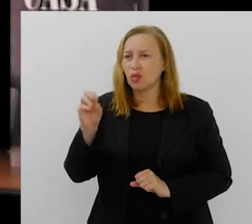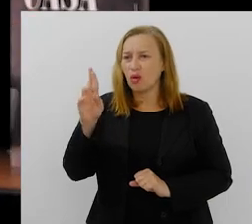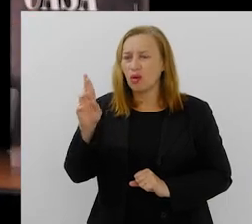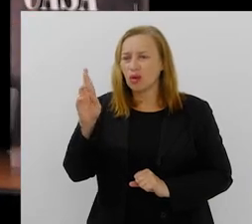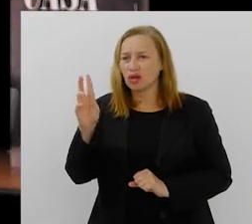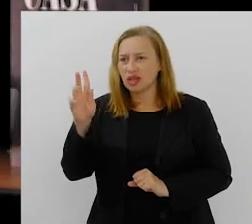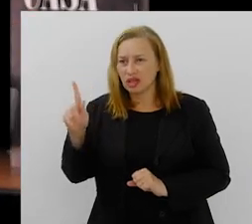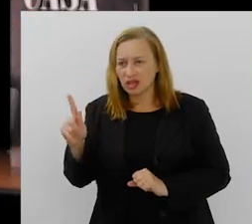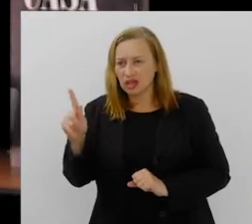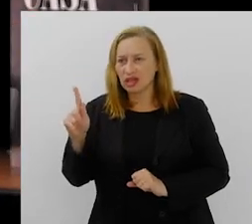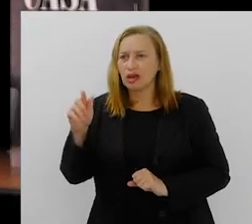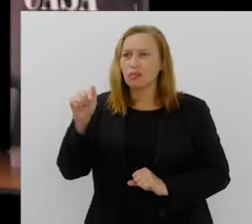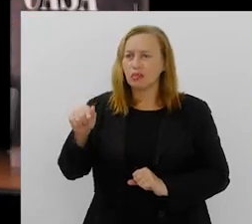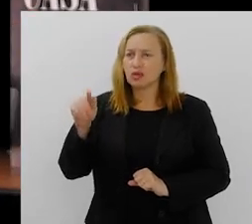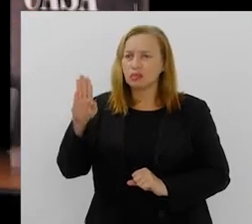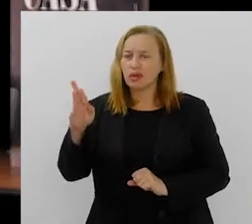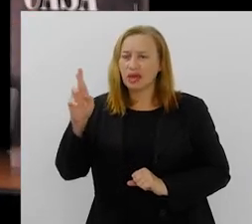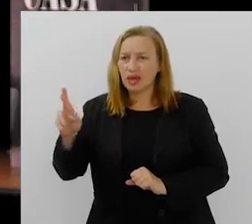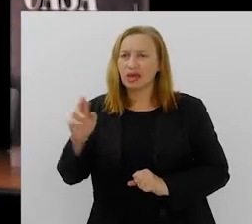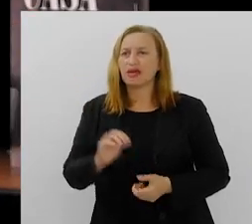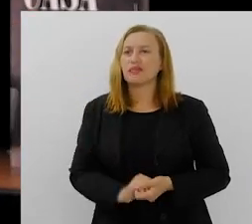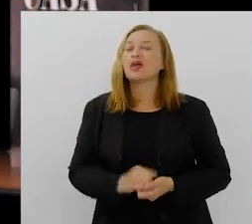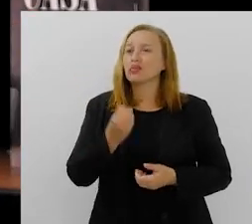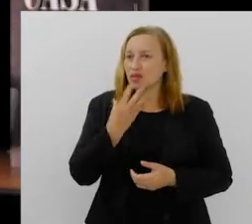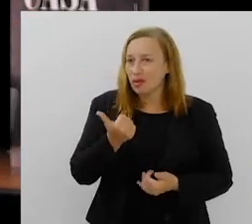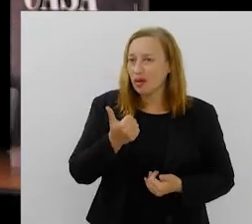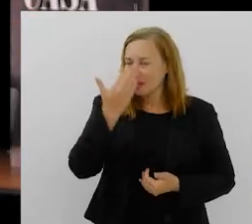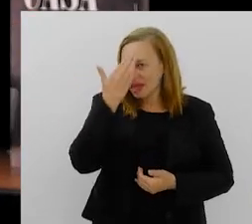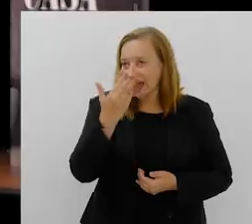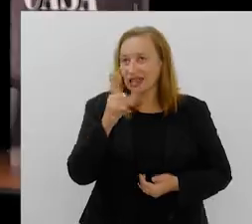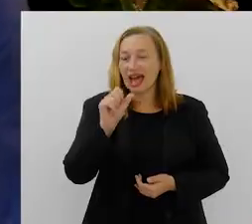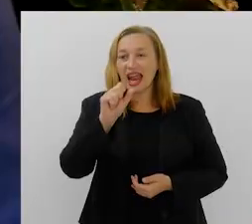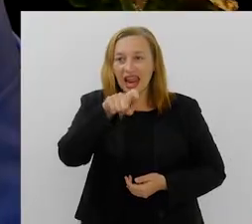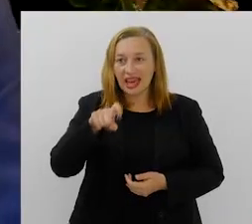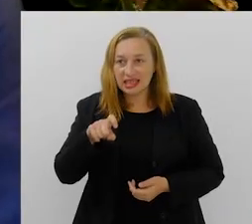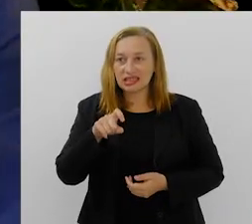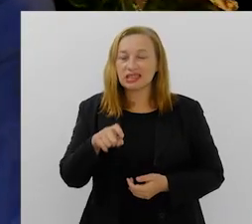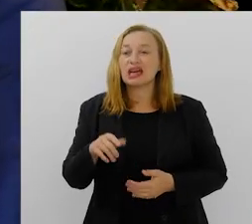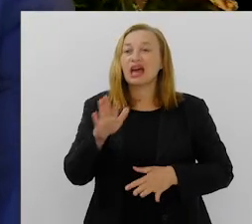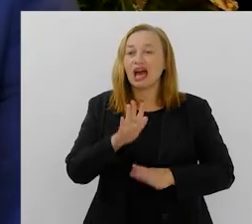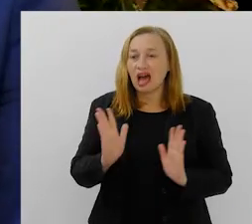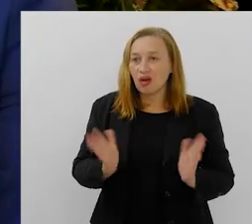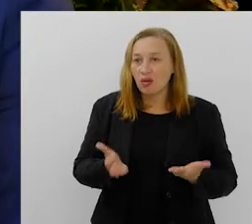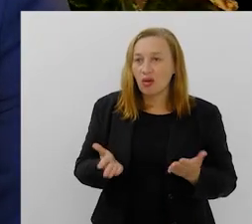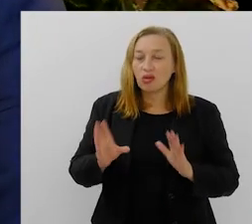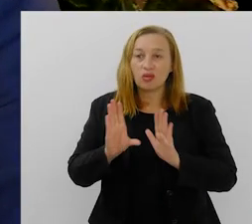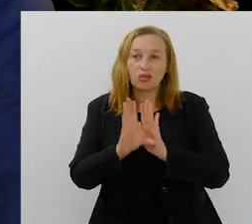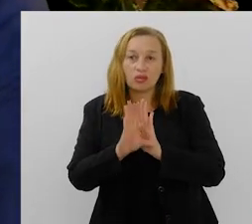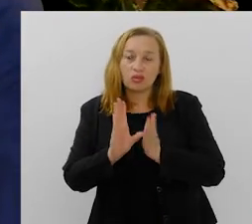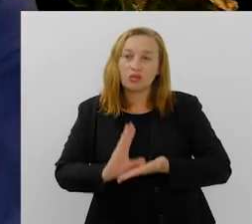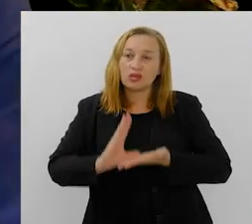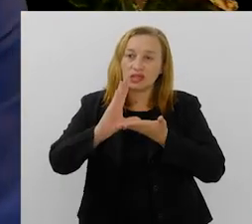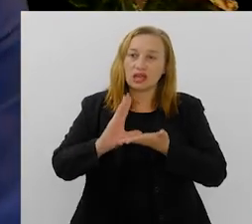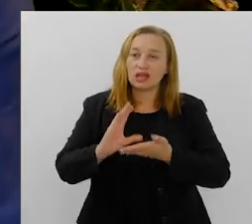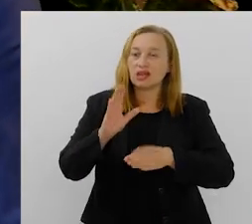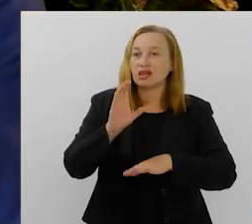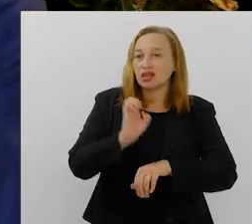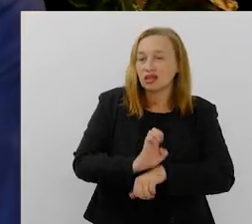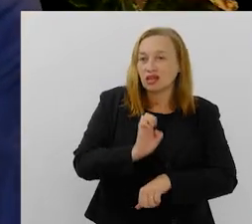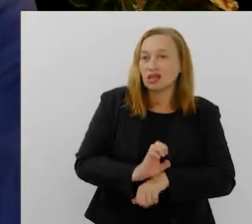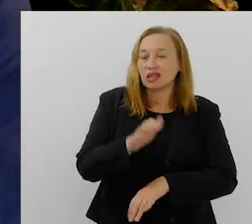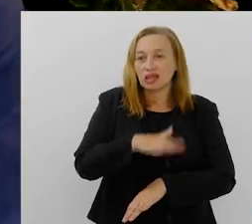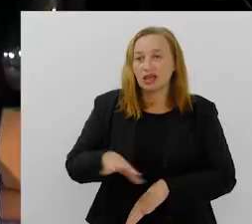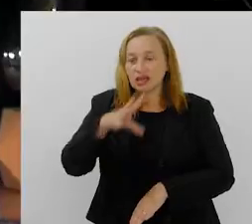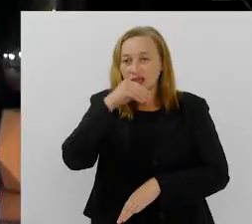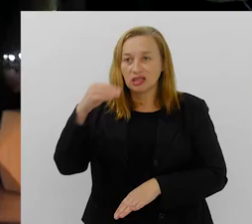Abrasme 2024, e aí você encontra também sobre o Congresso. Muito obrigado, Alex. Mônica, o Conselho Estadual da Criança e do Adolescente. Bom, o Conselho